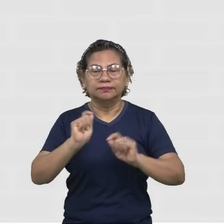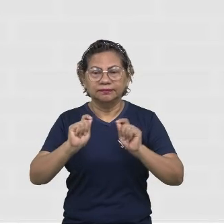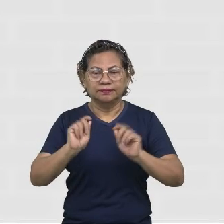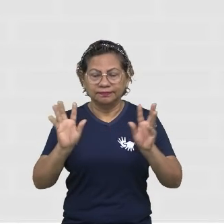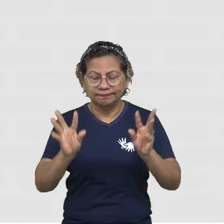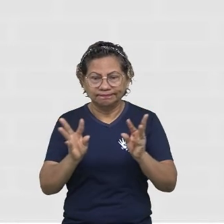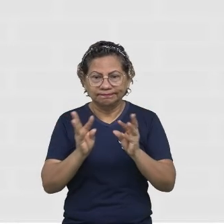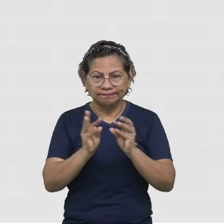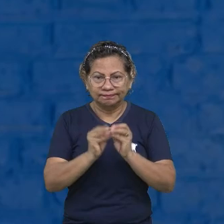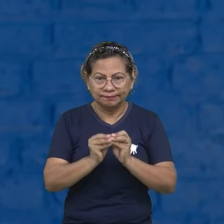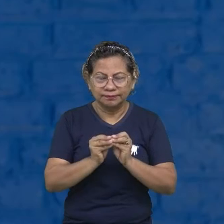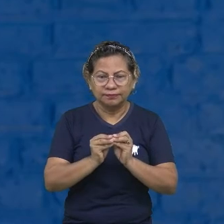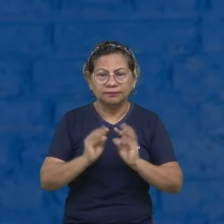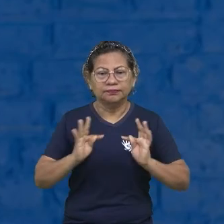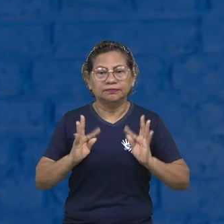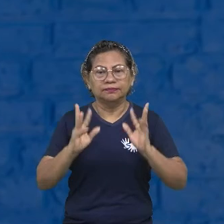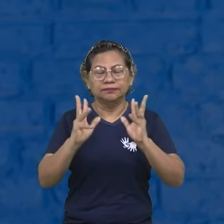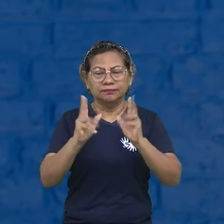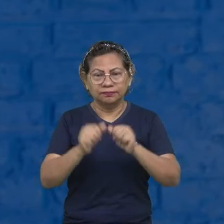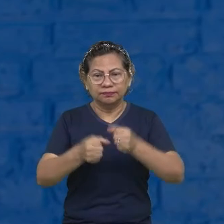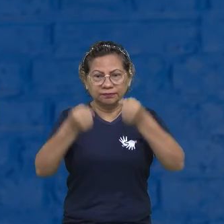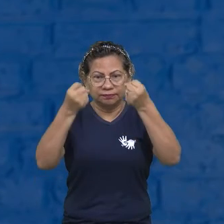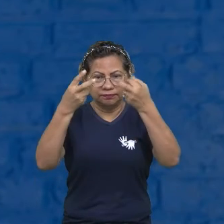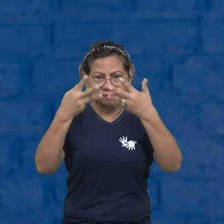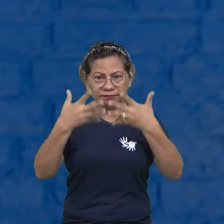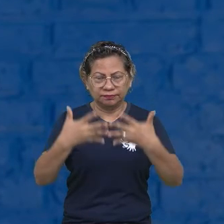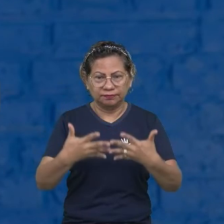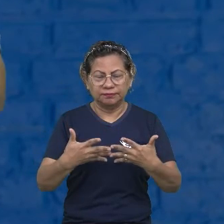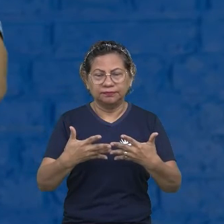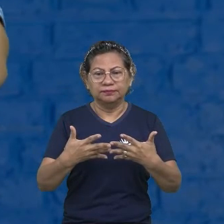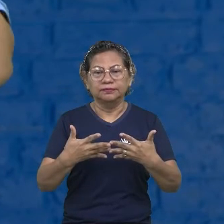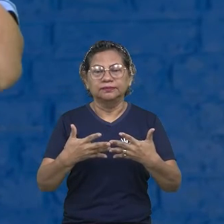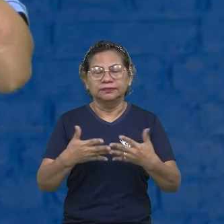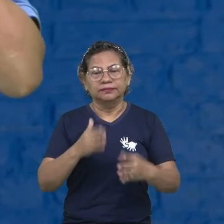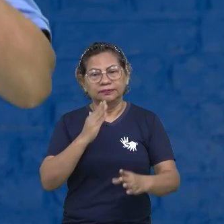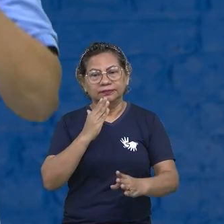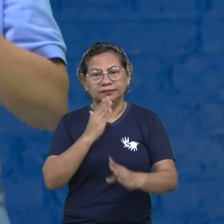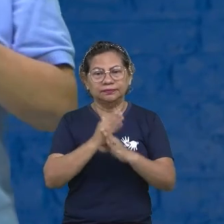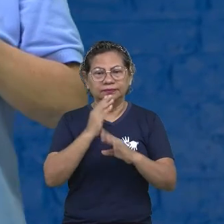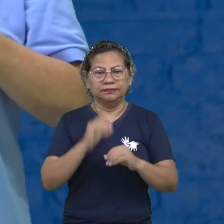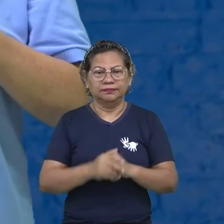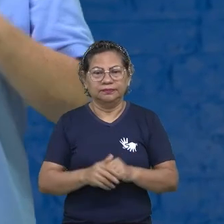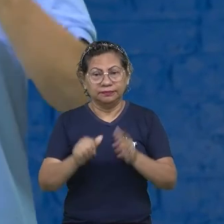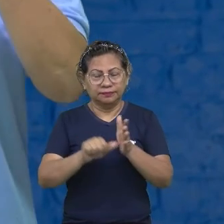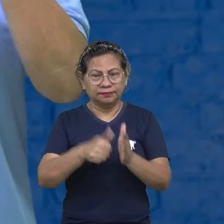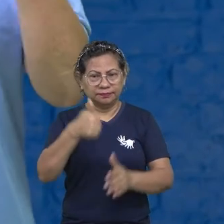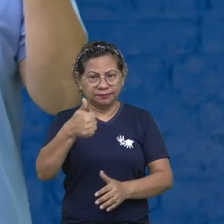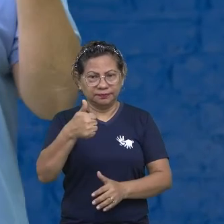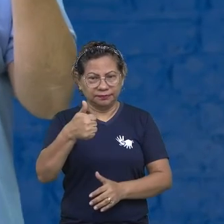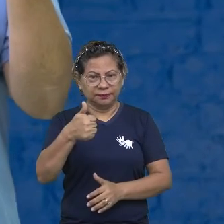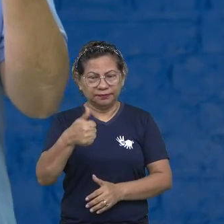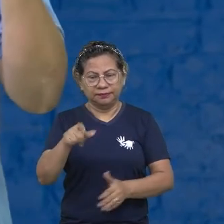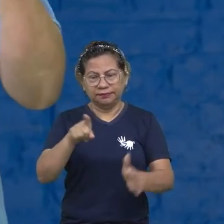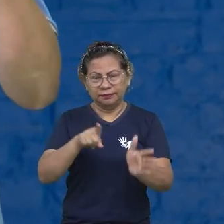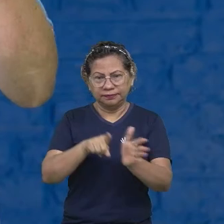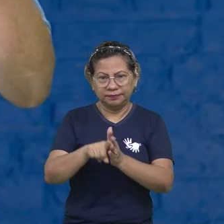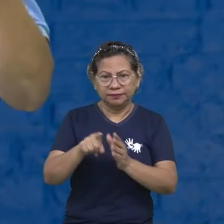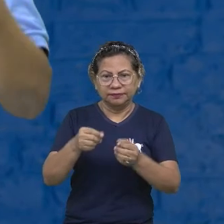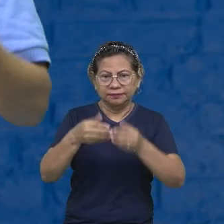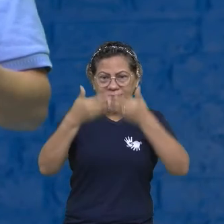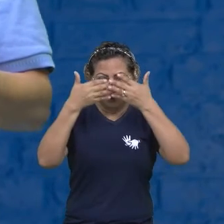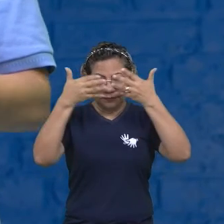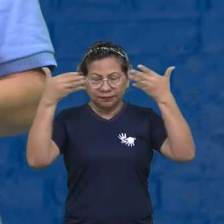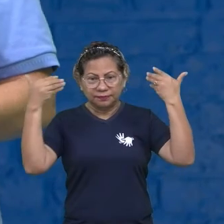tudo que nós falamos durante esses nossos encontros. Primeiro, nós questionamos vocês. Tirem a venda.